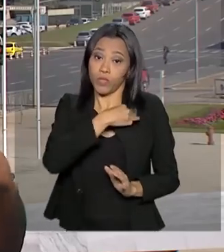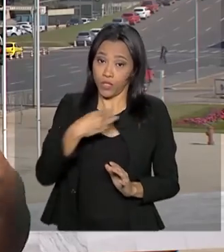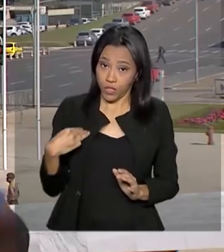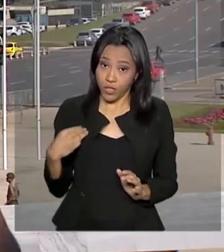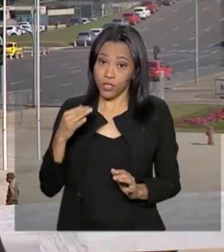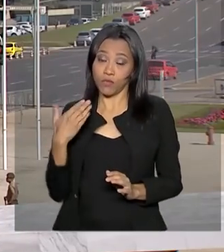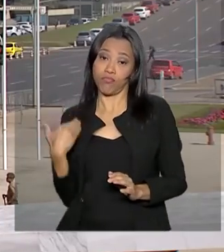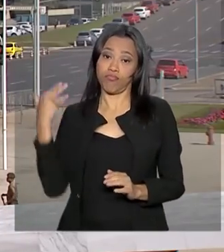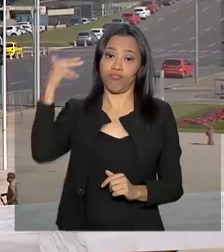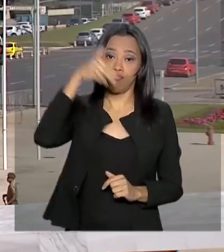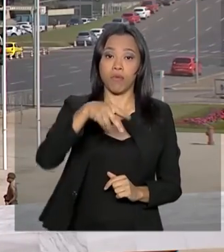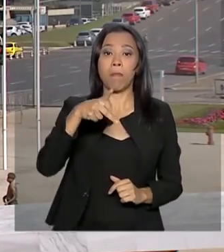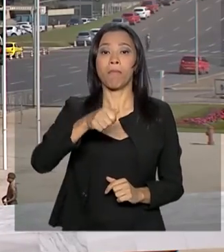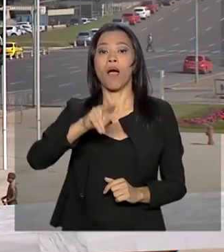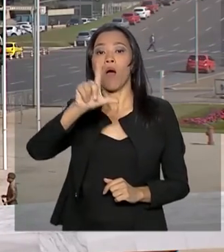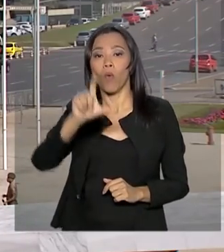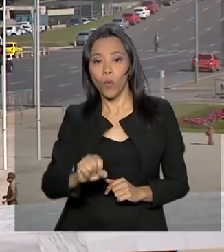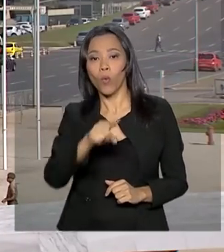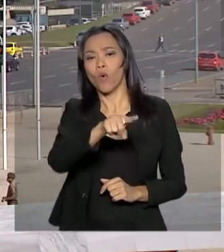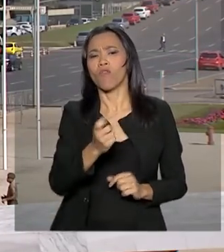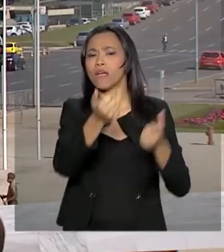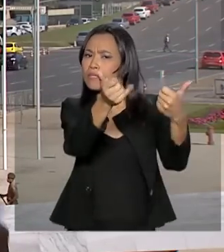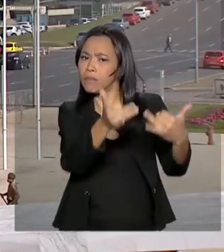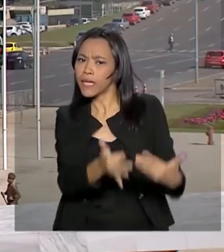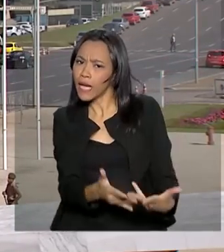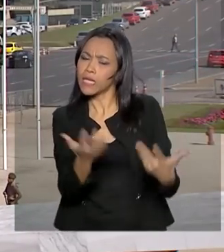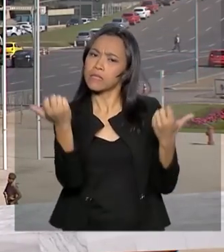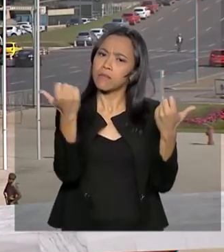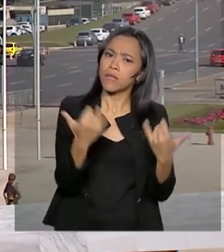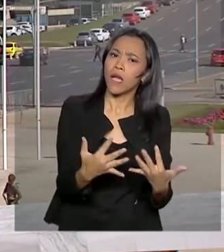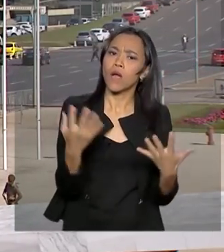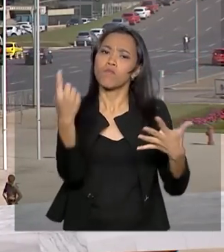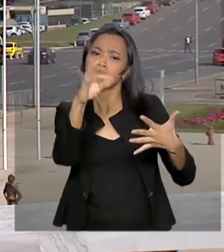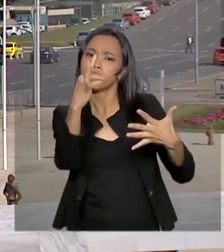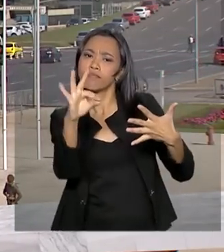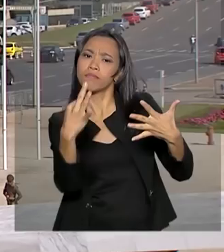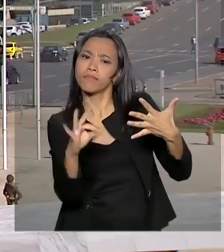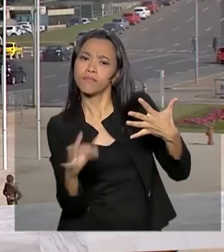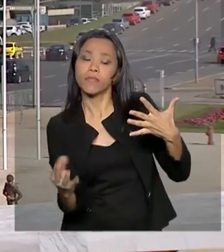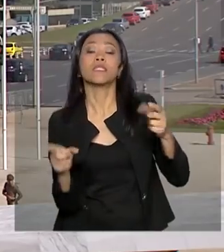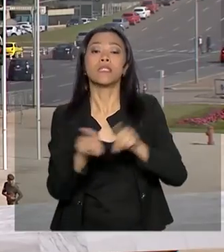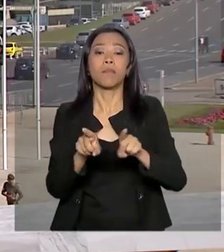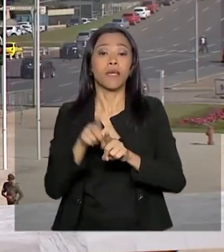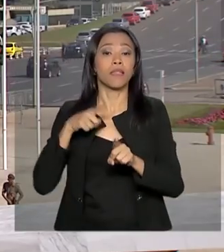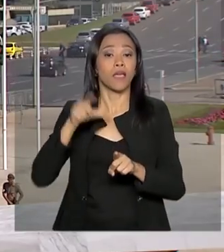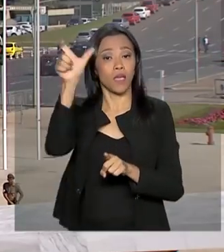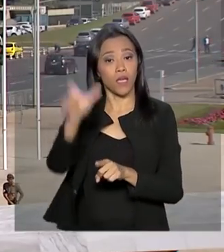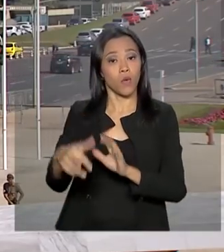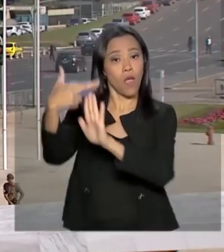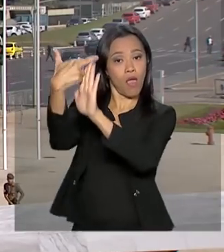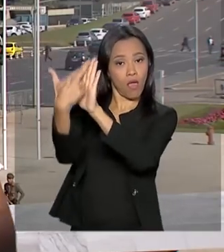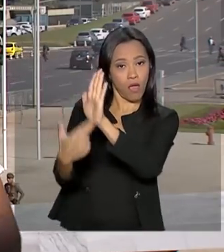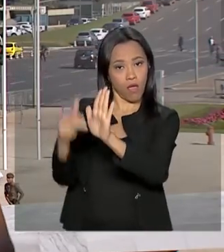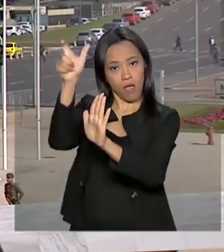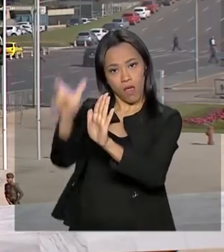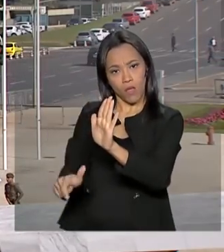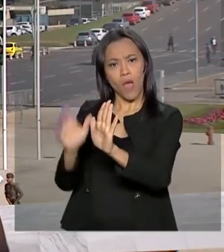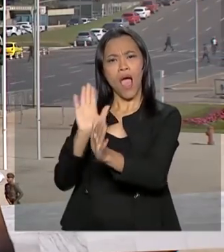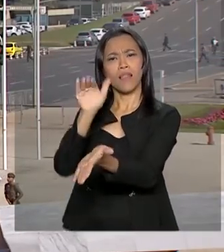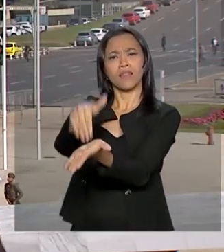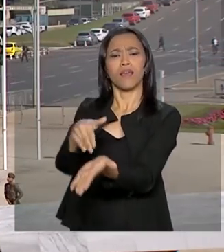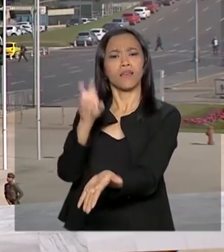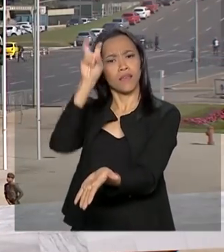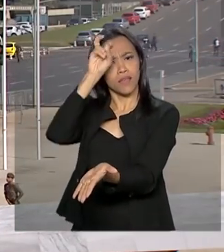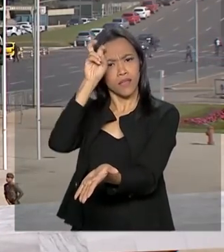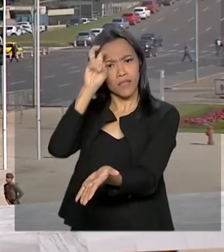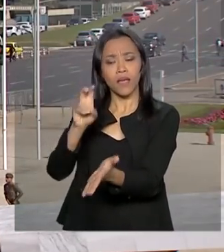os impactos financeiros e econômicos da proposta e tem a previsão também de o relator concluir até quinta-feira a análise